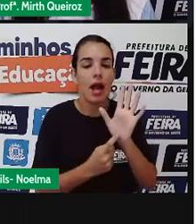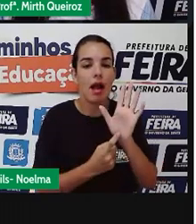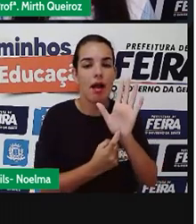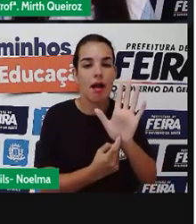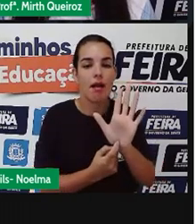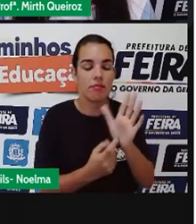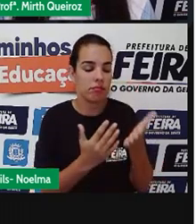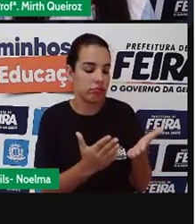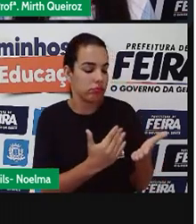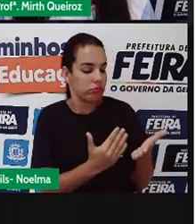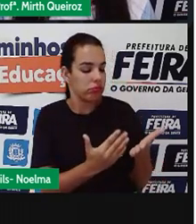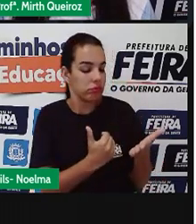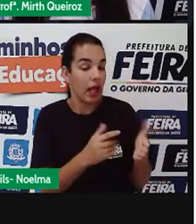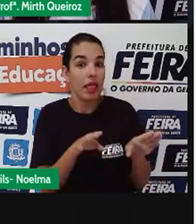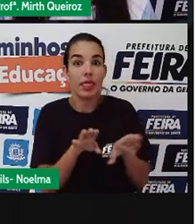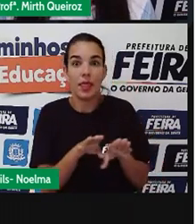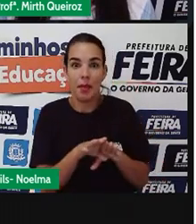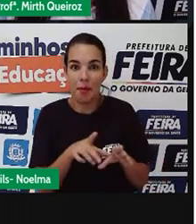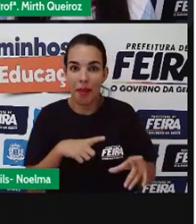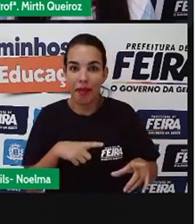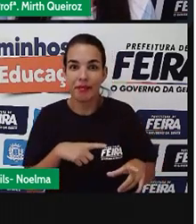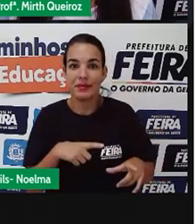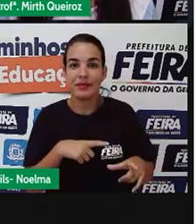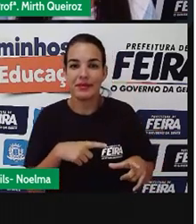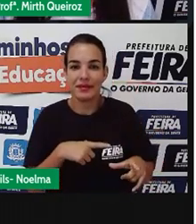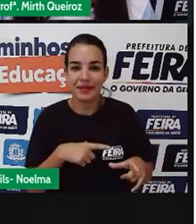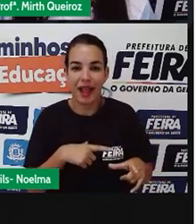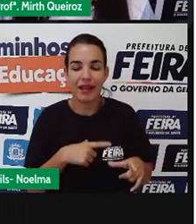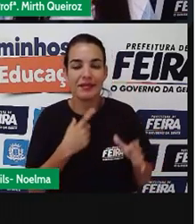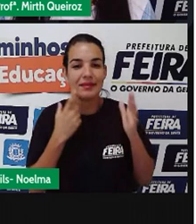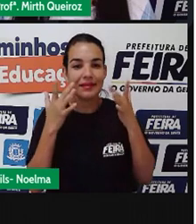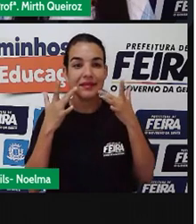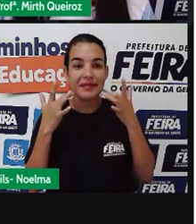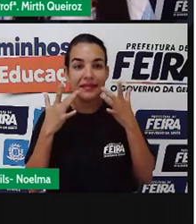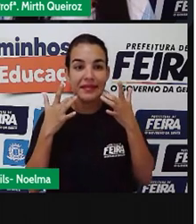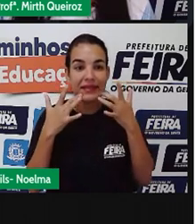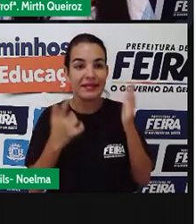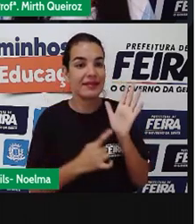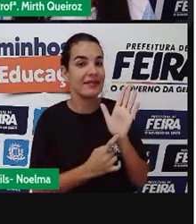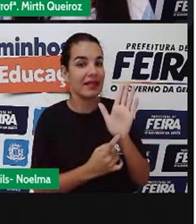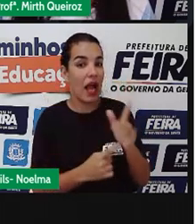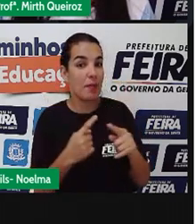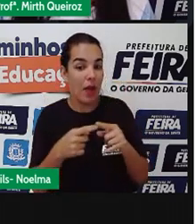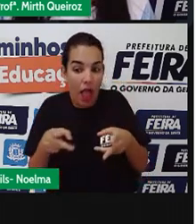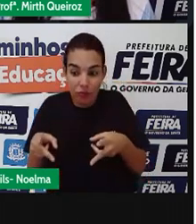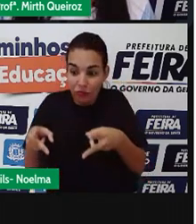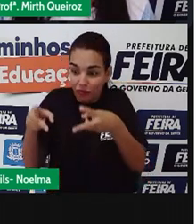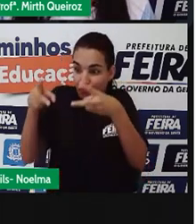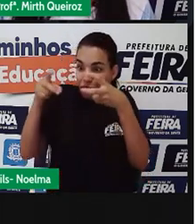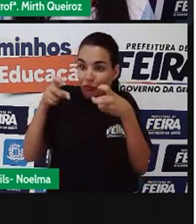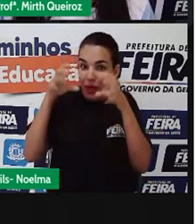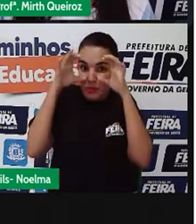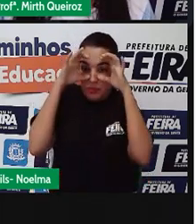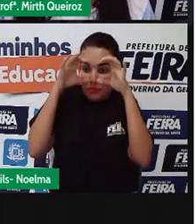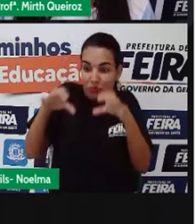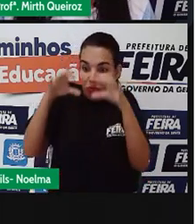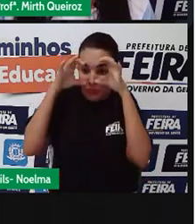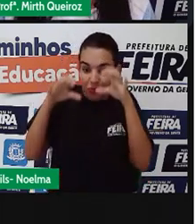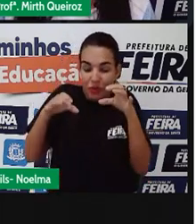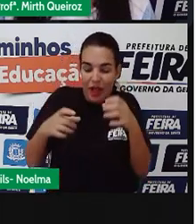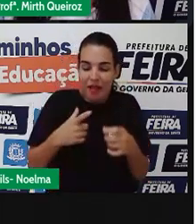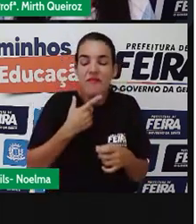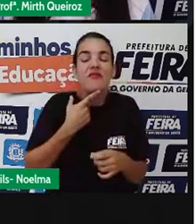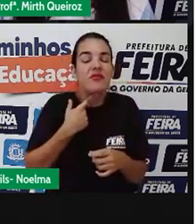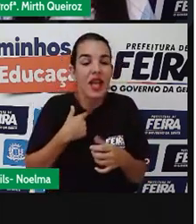ela é uma obra de arte e serve aí para chamar o leitor a ler aquele livro. Aí nós temos aí A